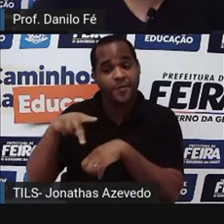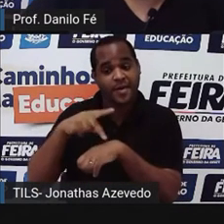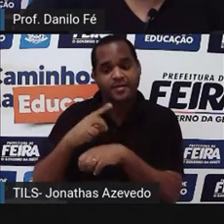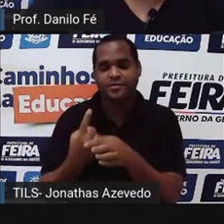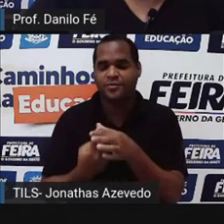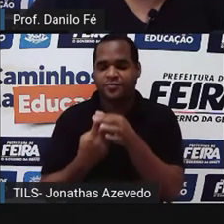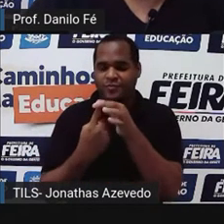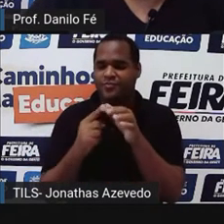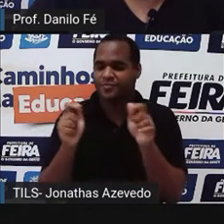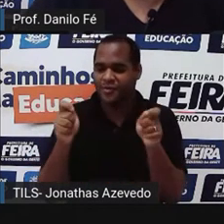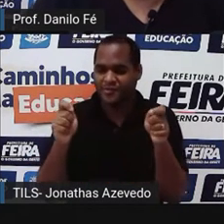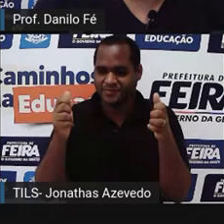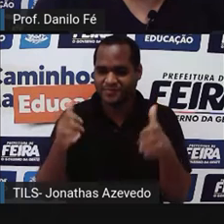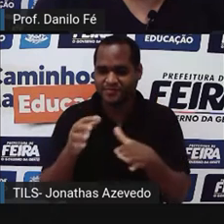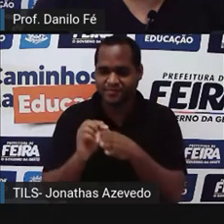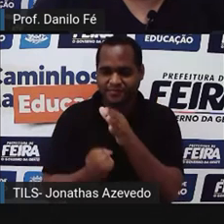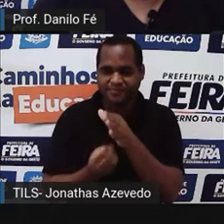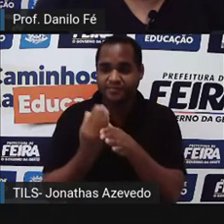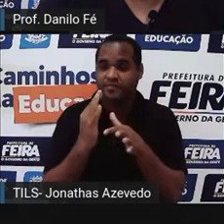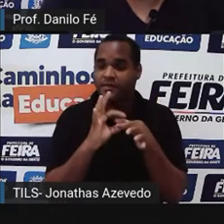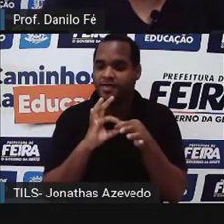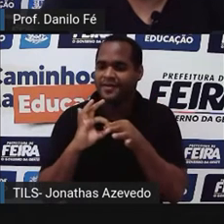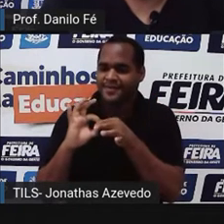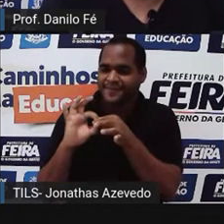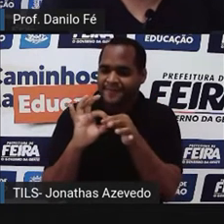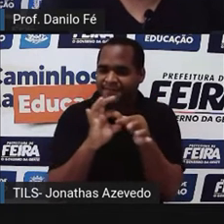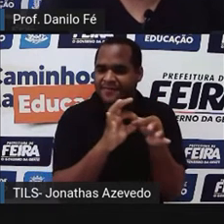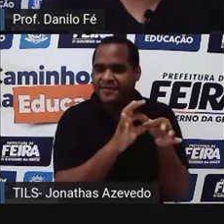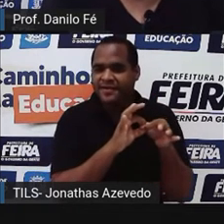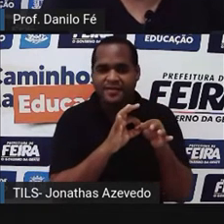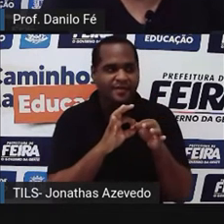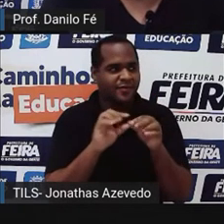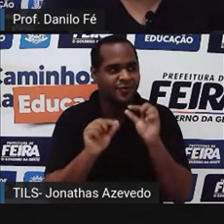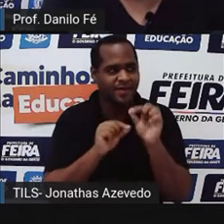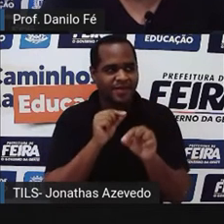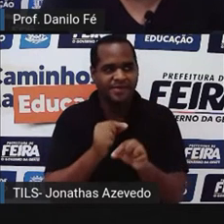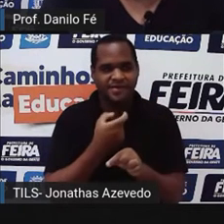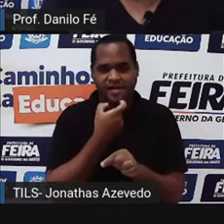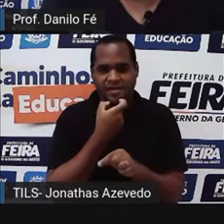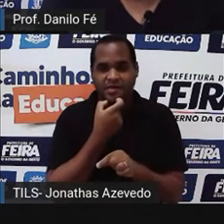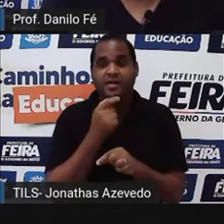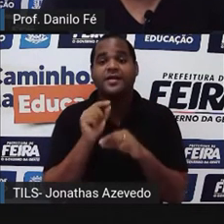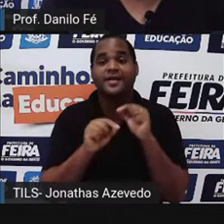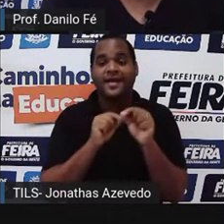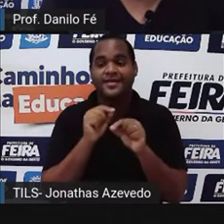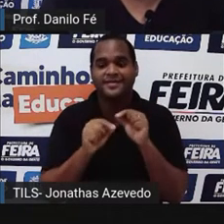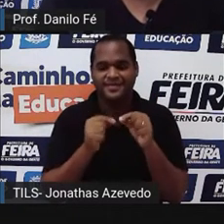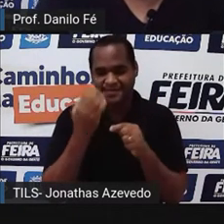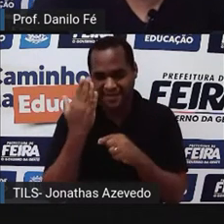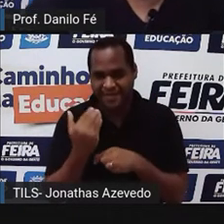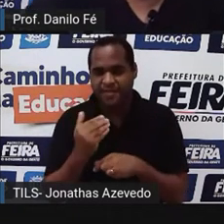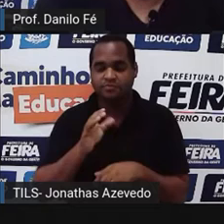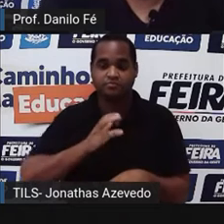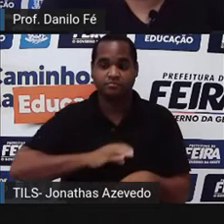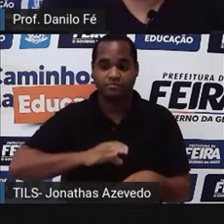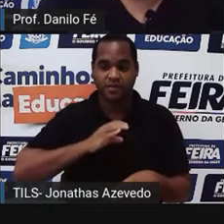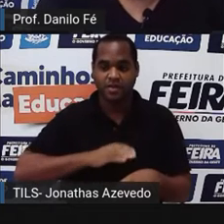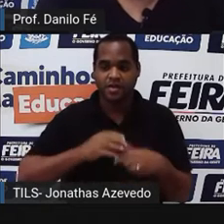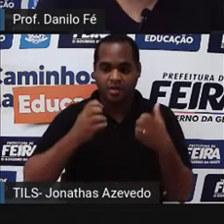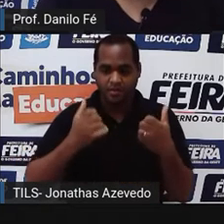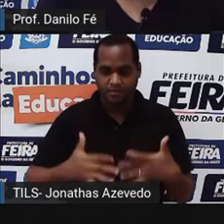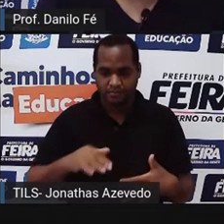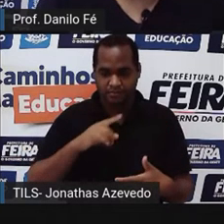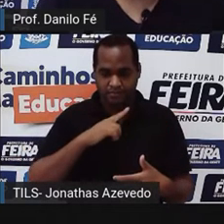ainda mantinha relações com a Inglaterra era Portugal. Portugal era o buraco